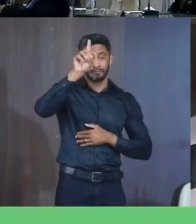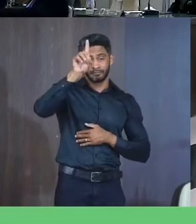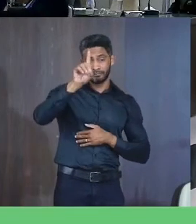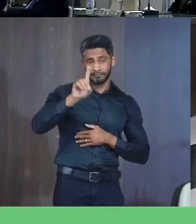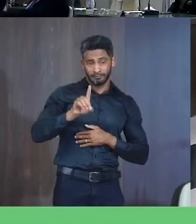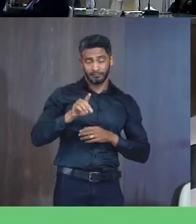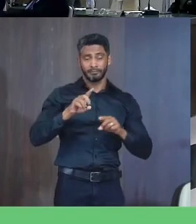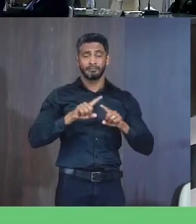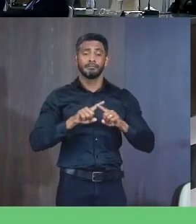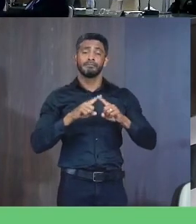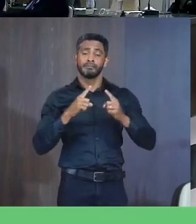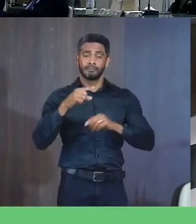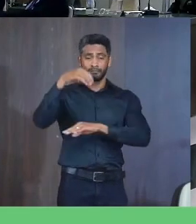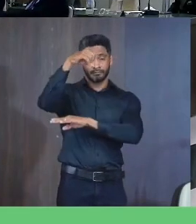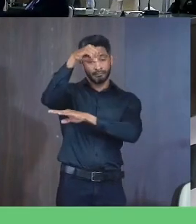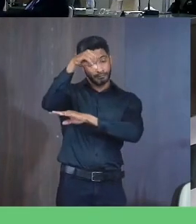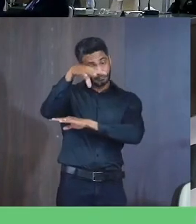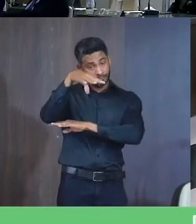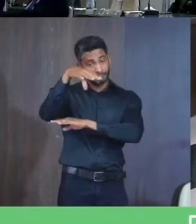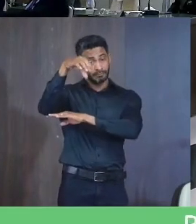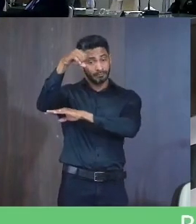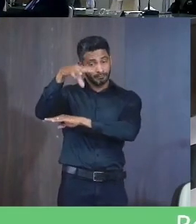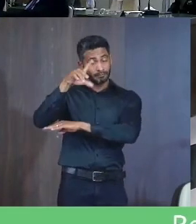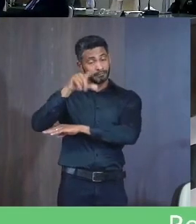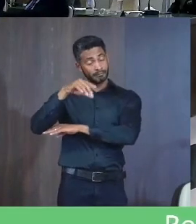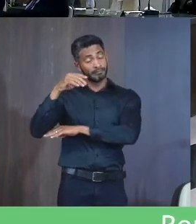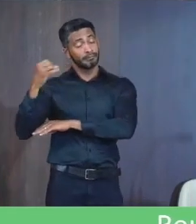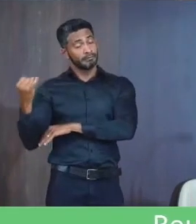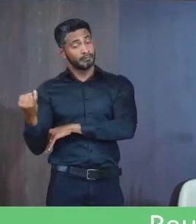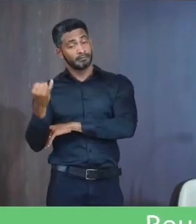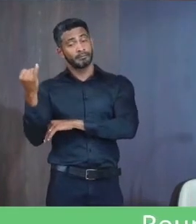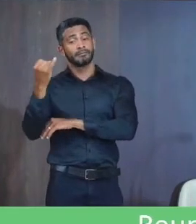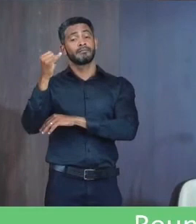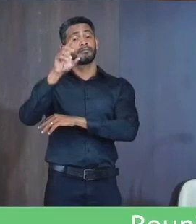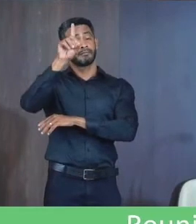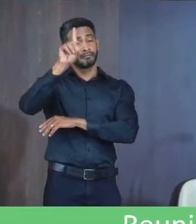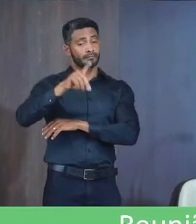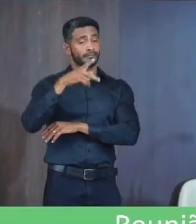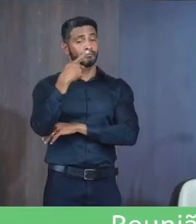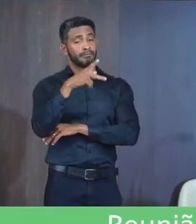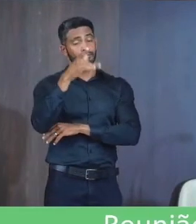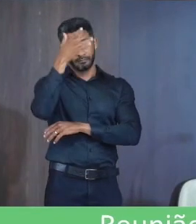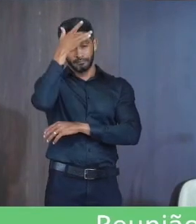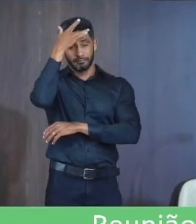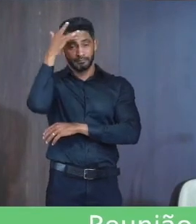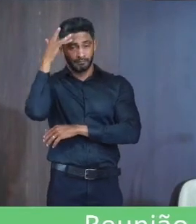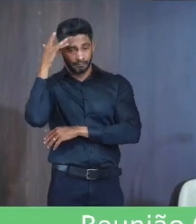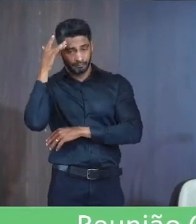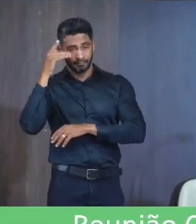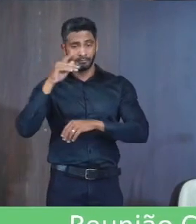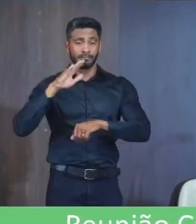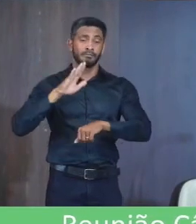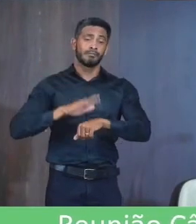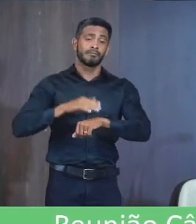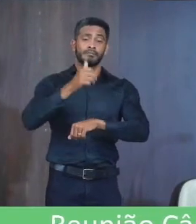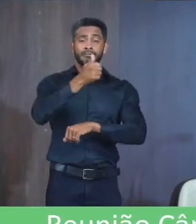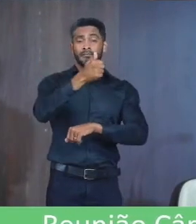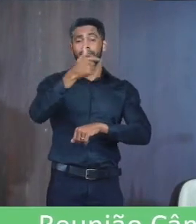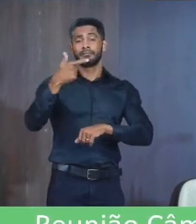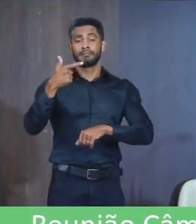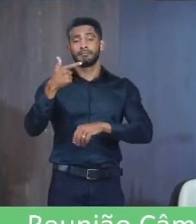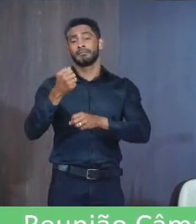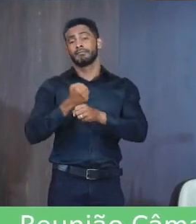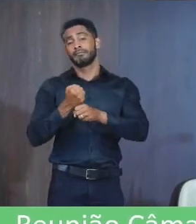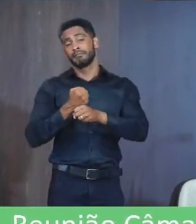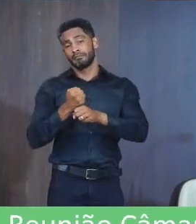Pois a iluminação Pública É útil e necessária E atende o direito De primeira necessidade Há mais de 12 anos Estou sem luz